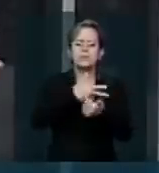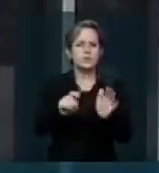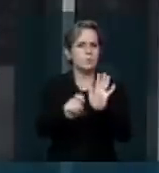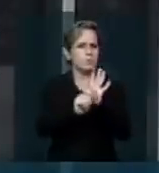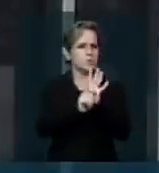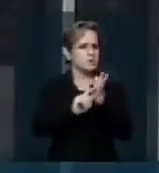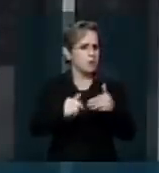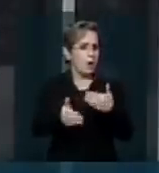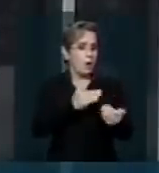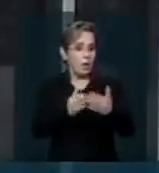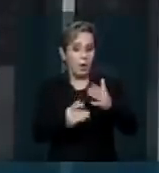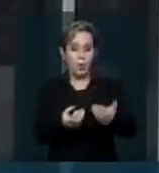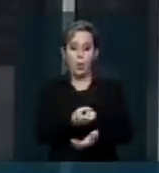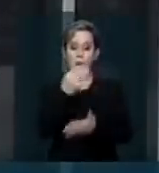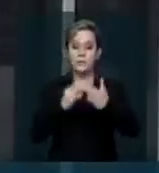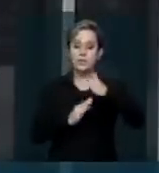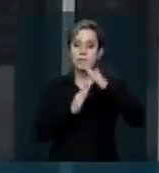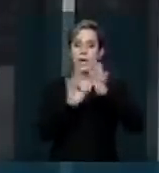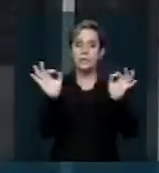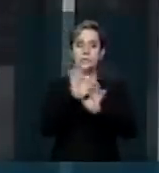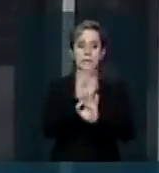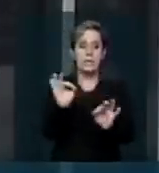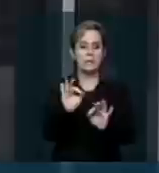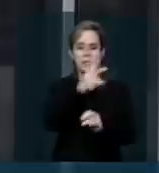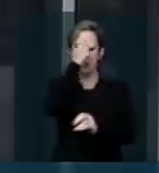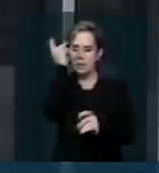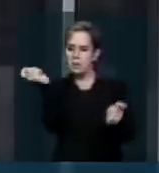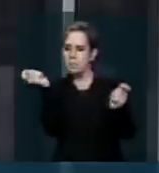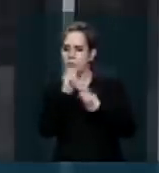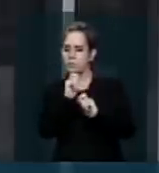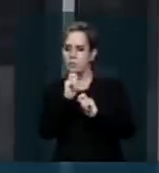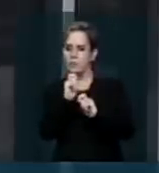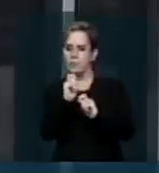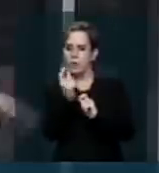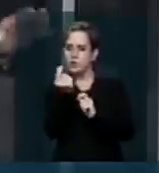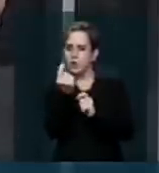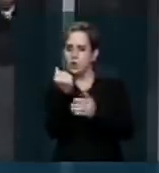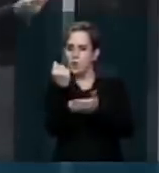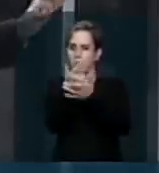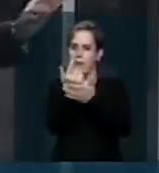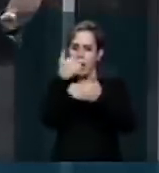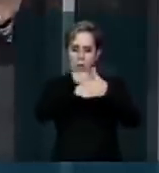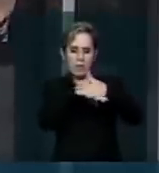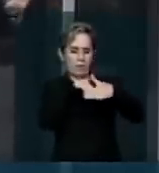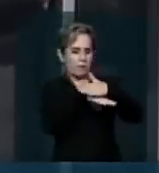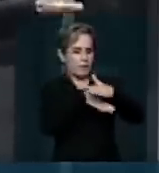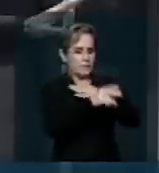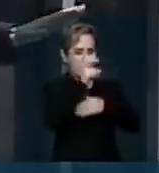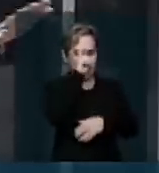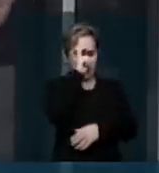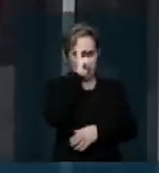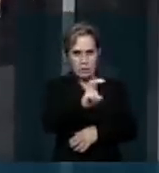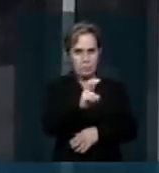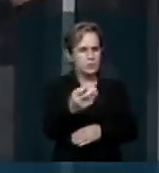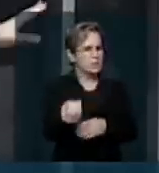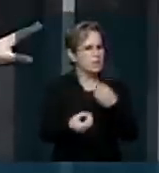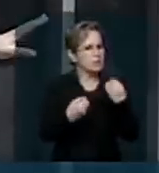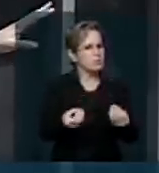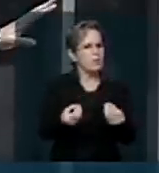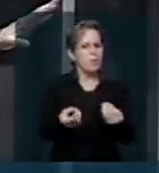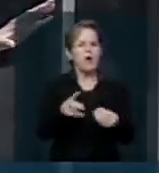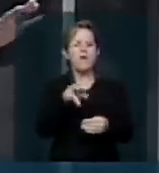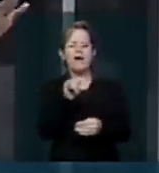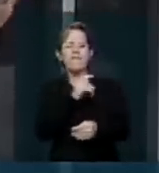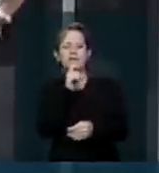limitada e a pessoa pode estocar por cinco dias. Pode estocar como se fosse um alimento. Não, vai chover muito, vai fazer muito